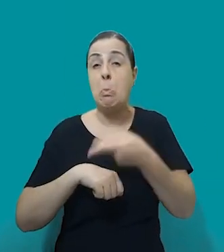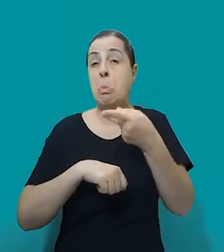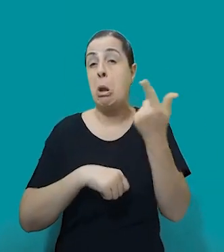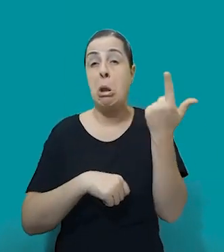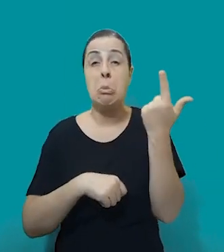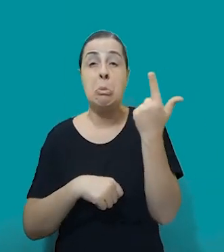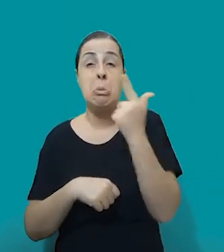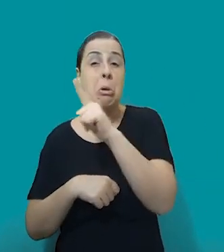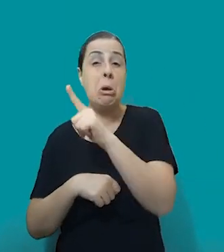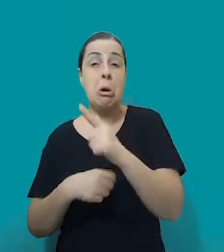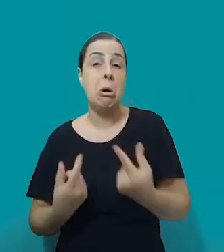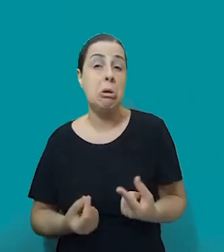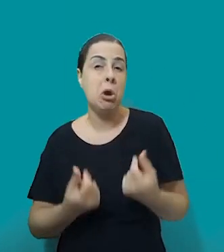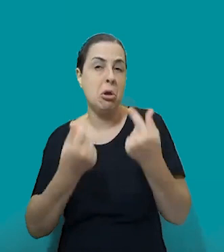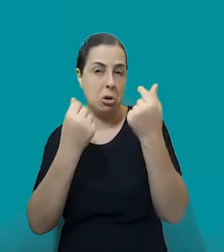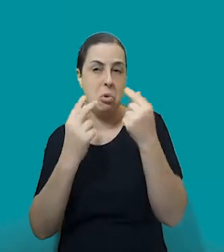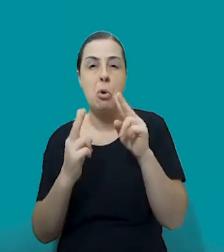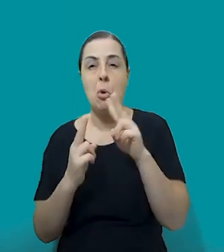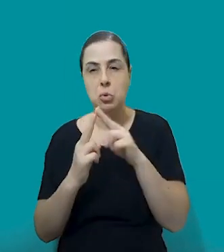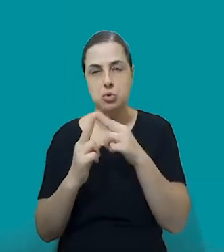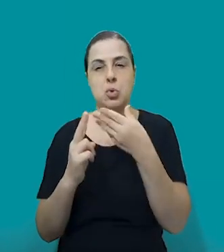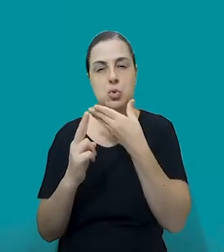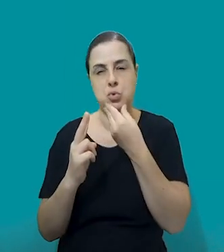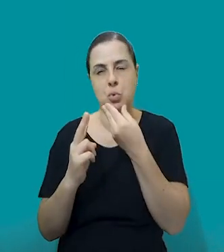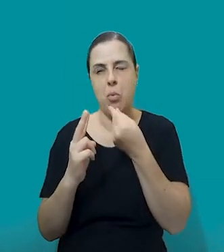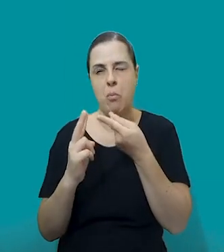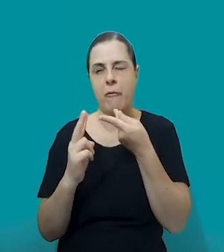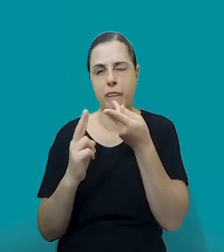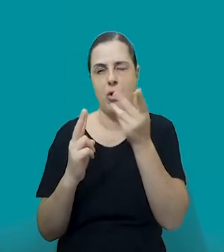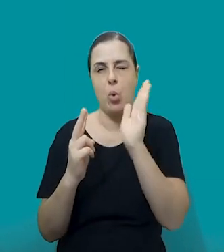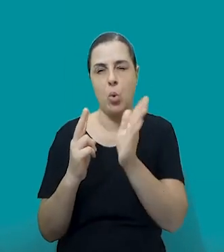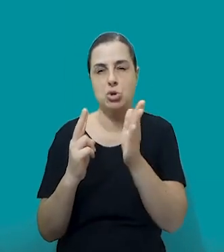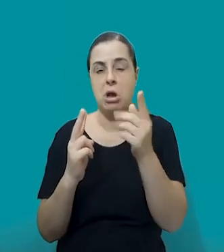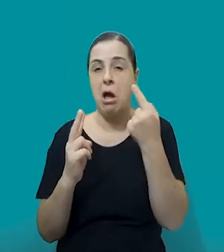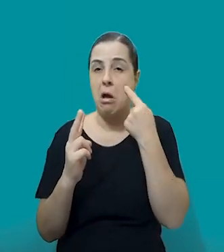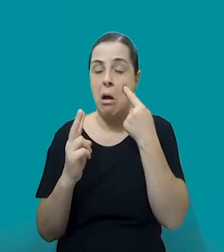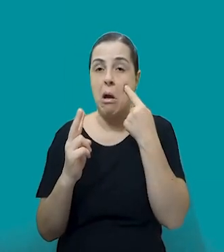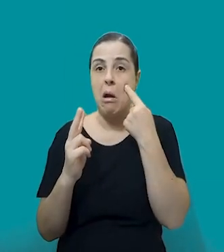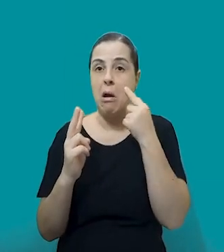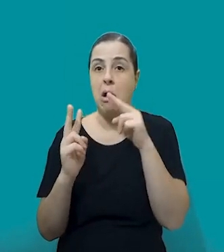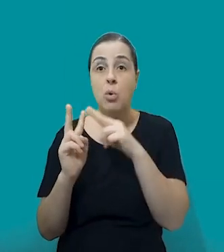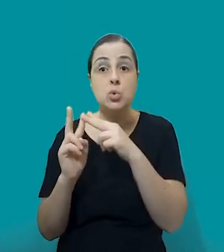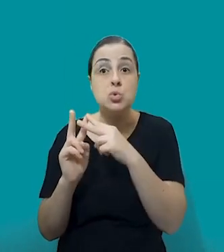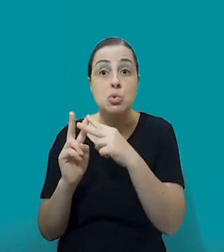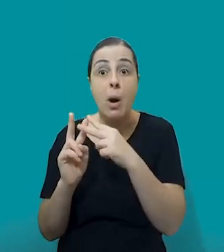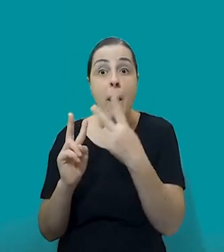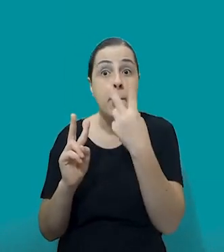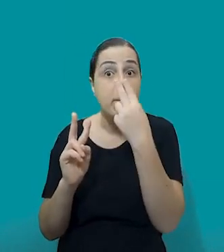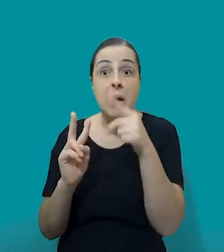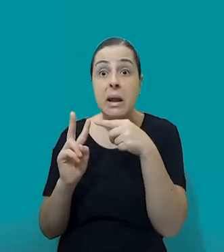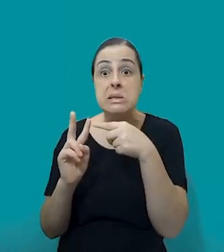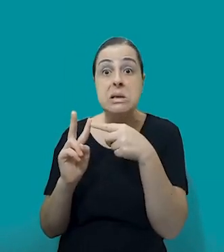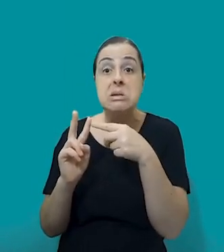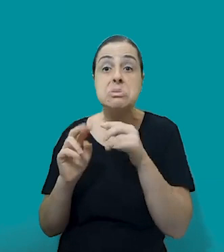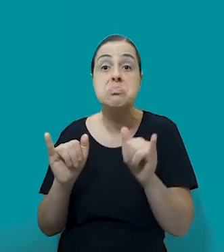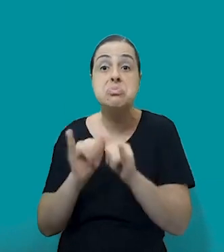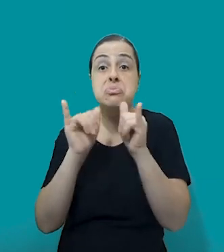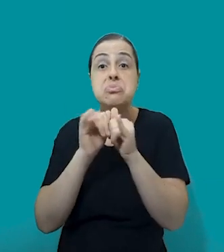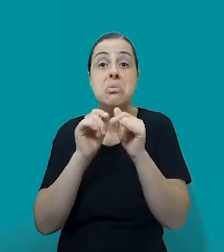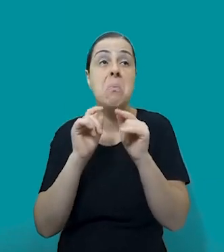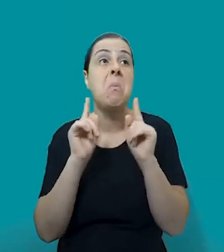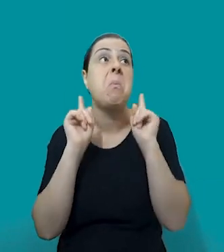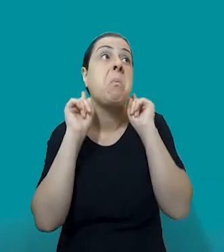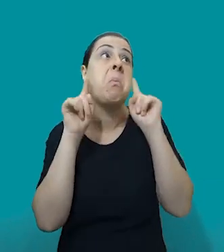futebolístico, como o Daniel Alves e o Robinho, né? E a gente vê a banalização com que eles trataram o assunto, né?